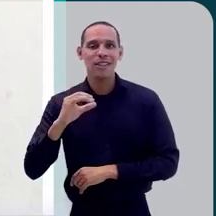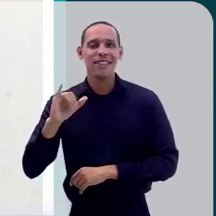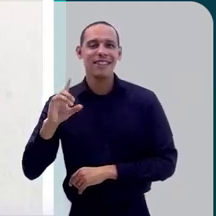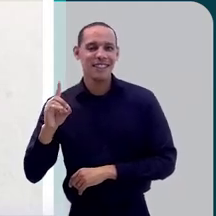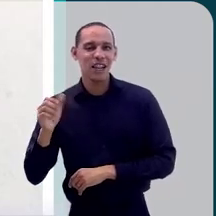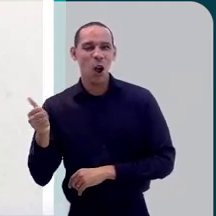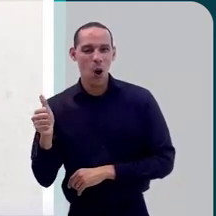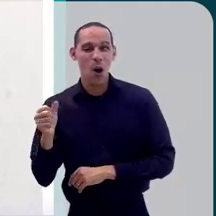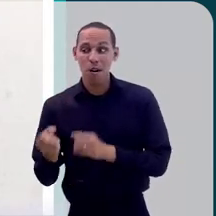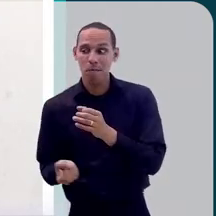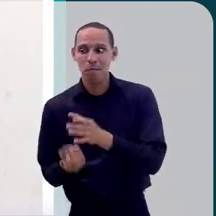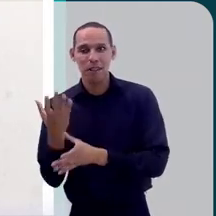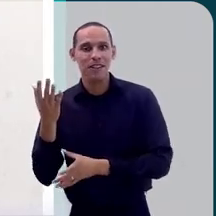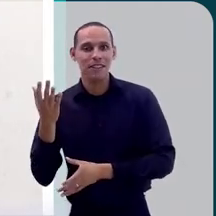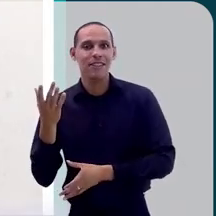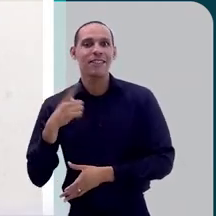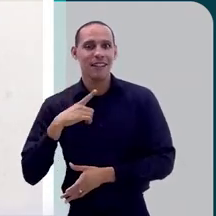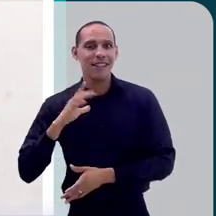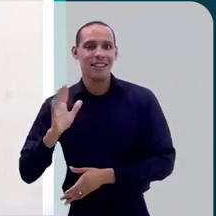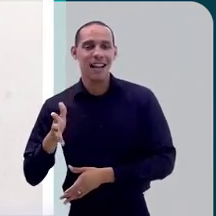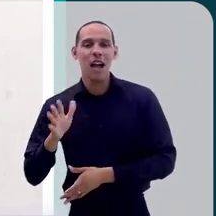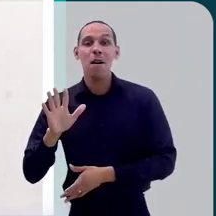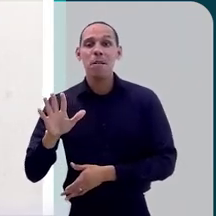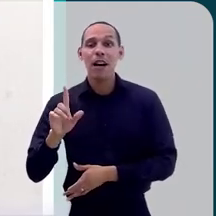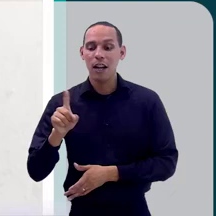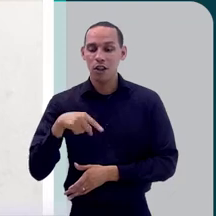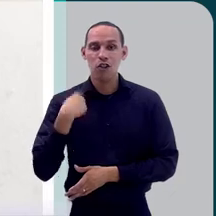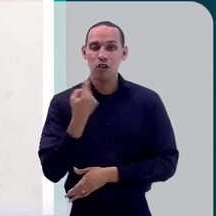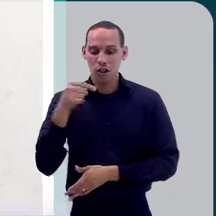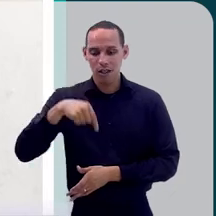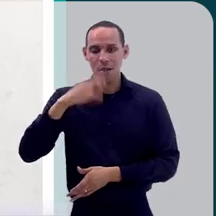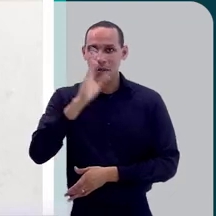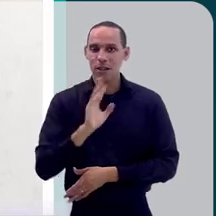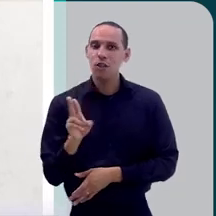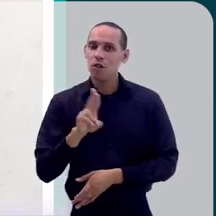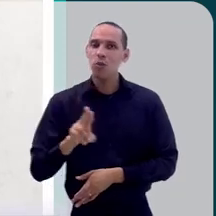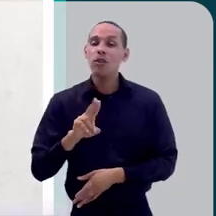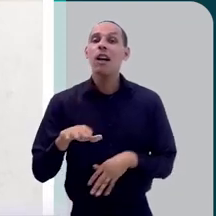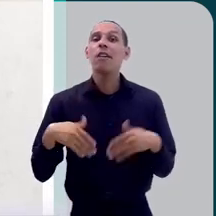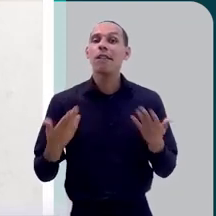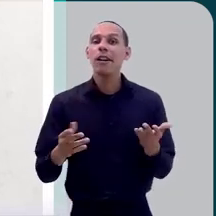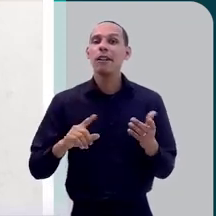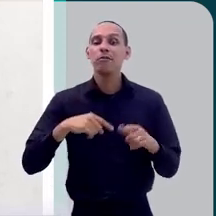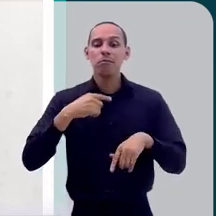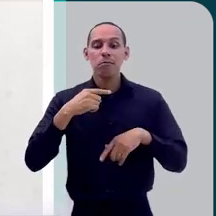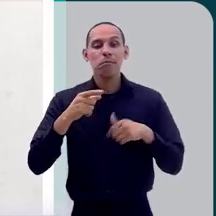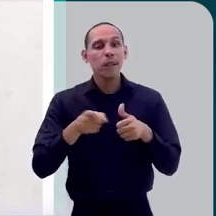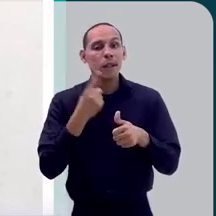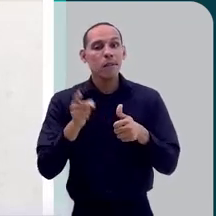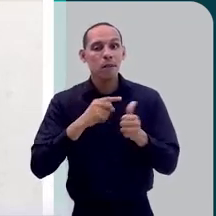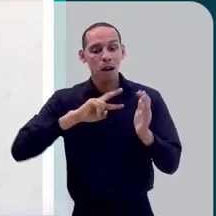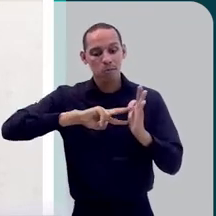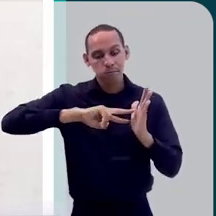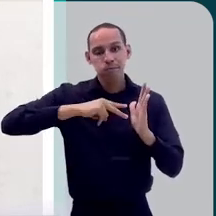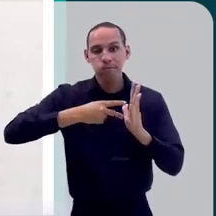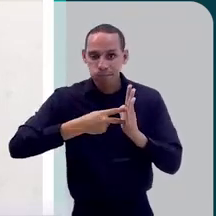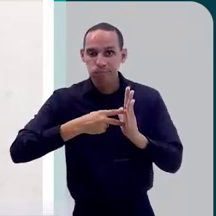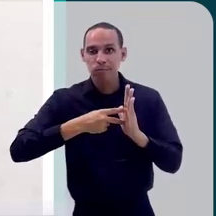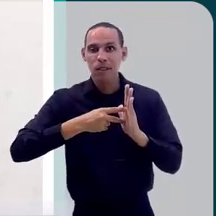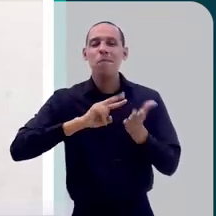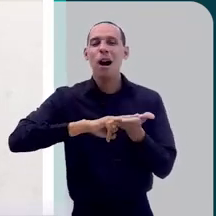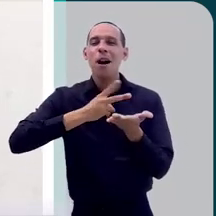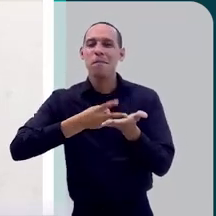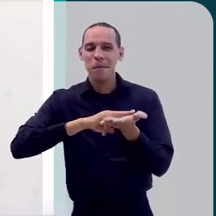Na CID-11, tem. E a CID-11 já foi lançada. Mas a gente só vai poder usar aqui no Brasil depois que for traduzida e